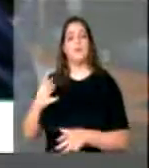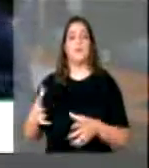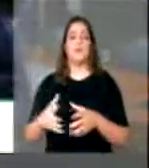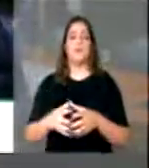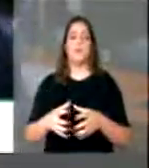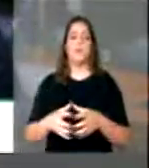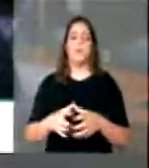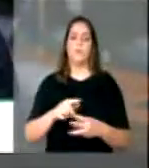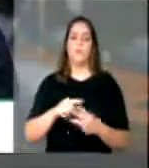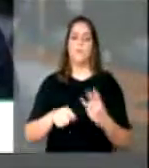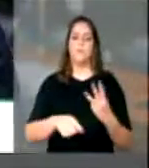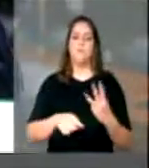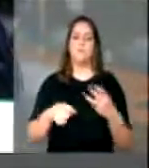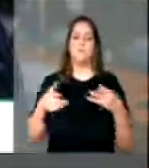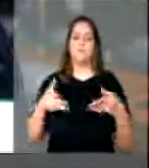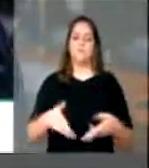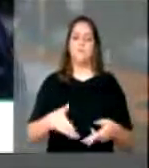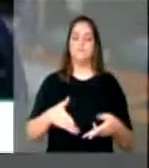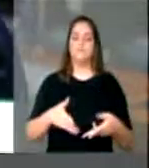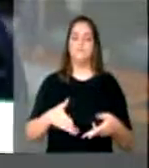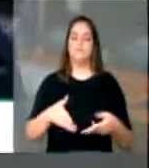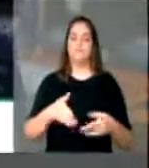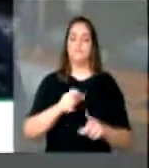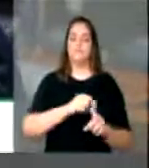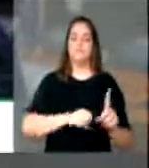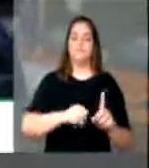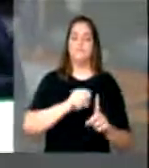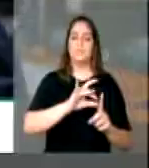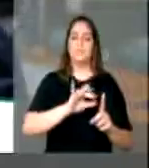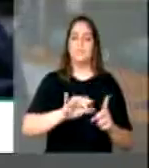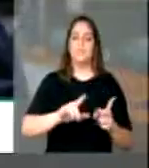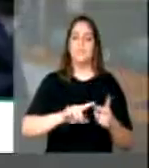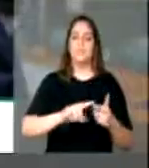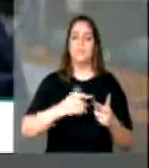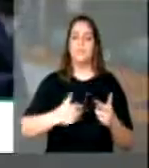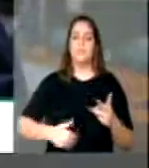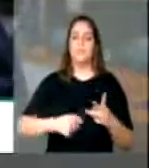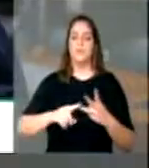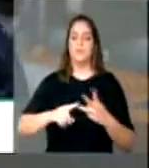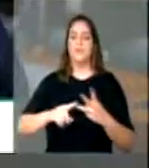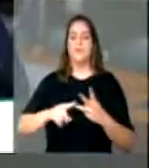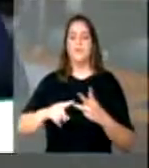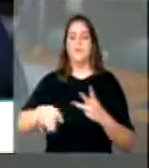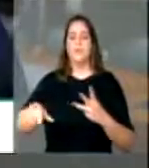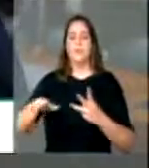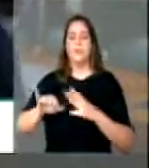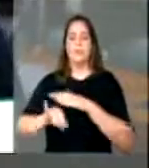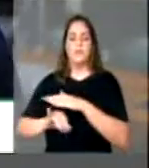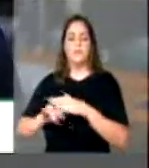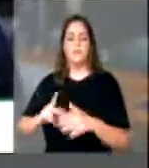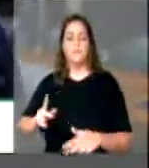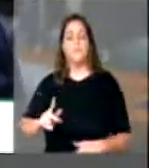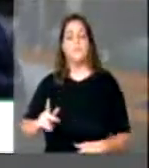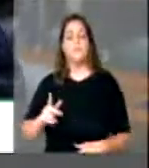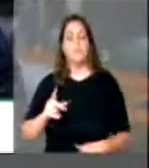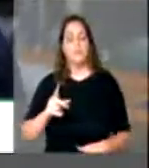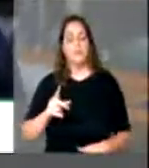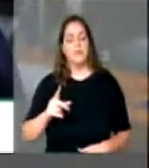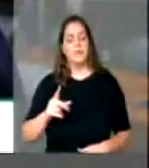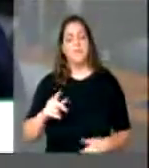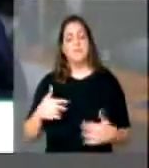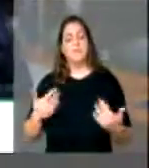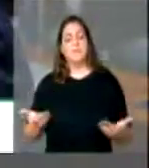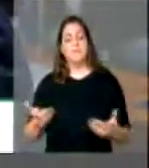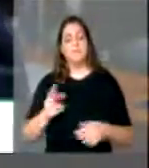para cuidar dos avanços do Hospital da Criança da cidade de Ponta Grossa, no Paraná. Dessa forma, o município, o Estado e a União